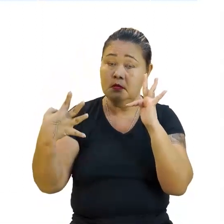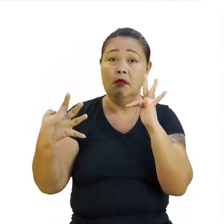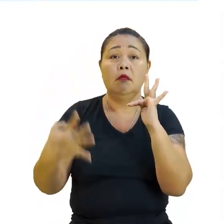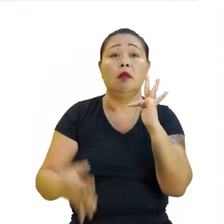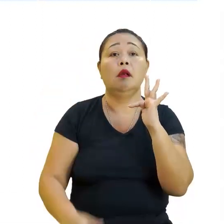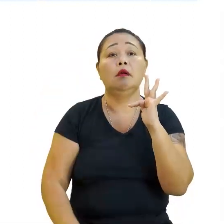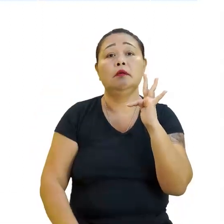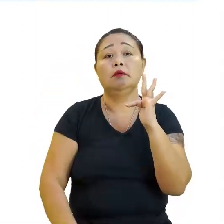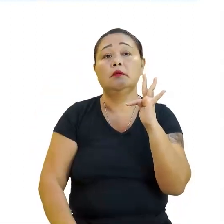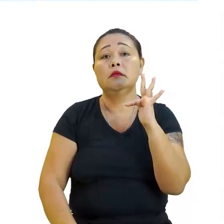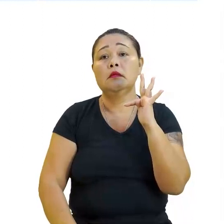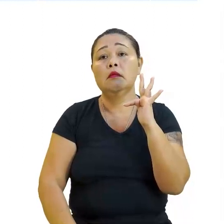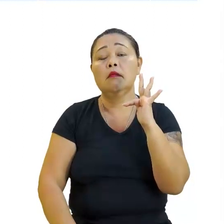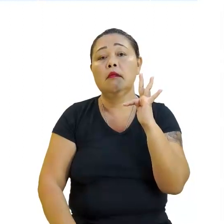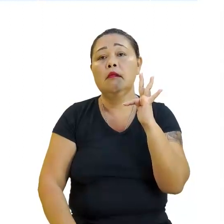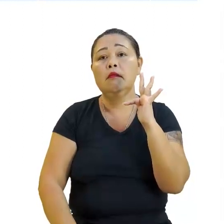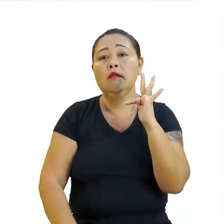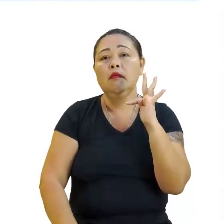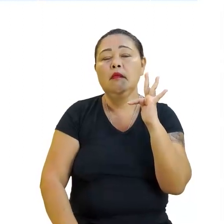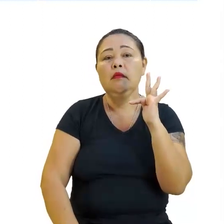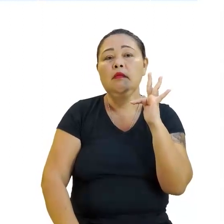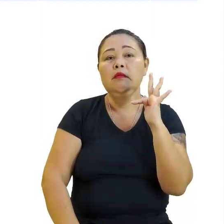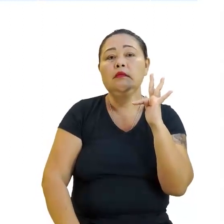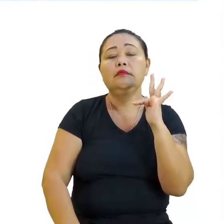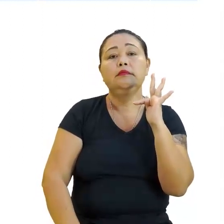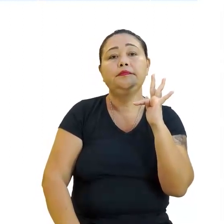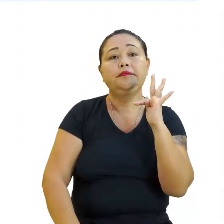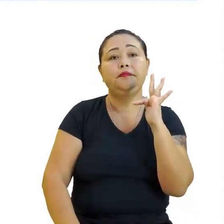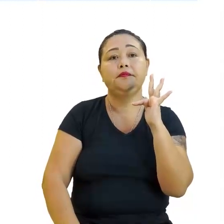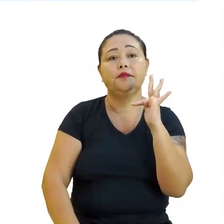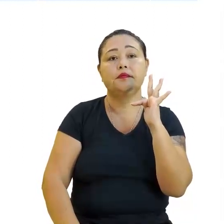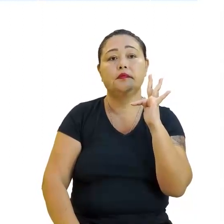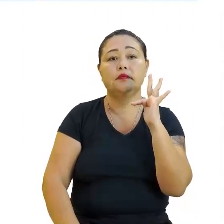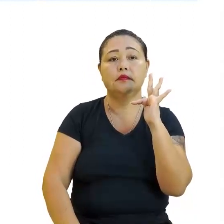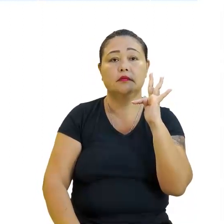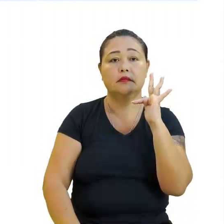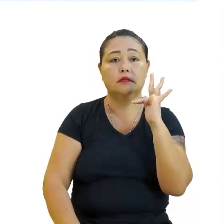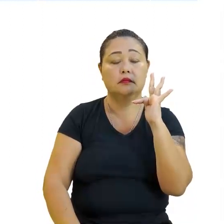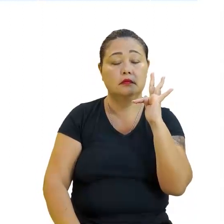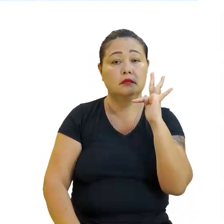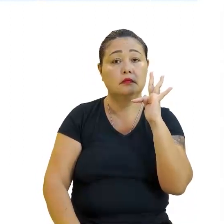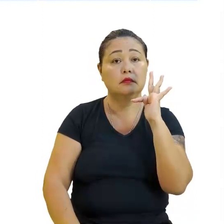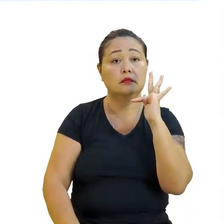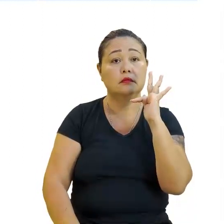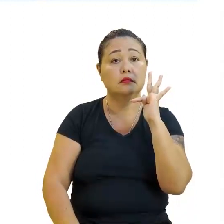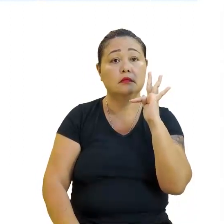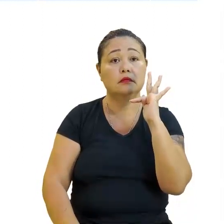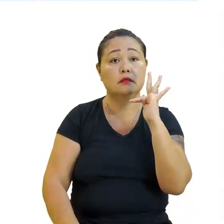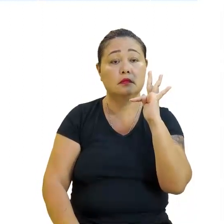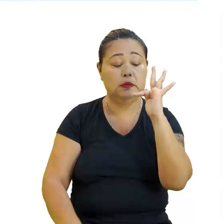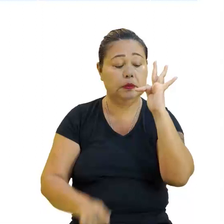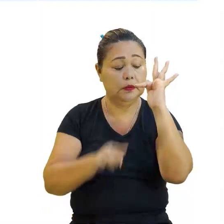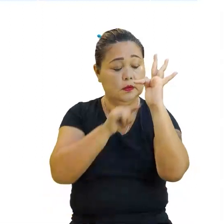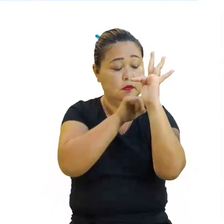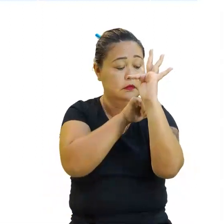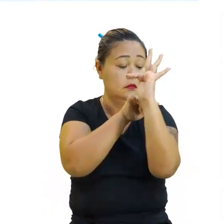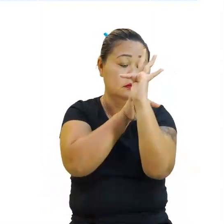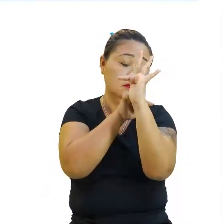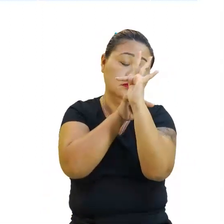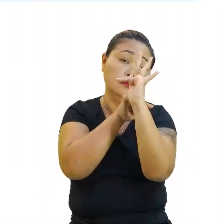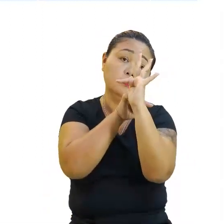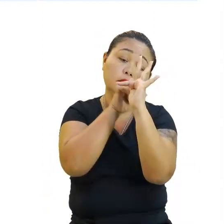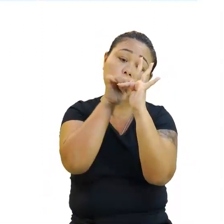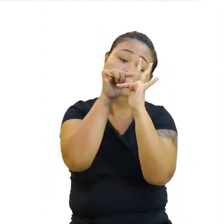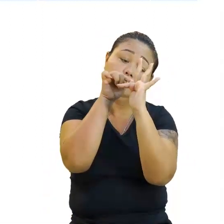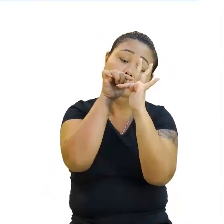4. Então, vamos lá, vamos marcar os pontos agora. Menos 4 com menos 4, certo? Certo. 0 e 0.